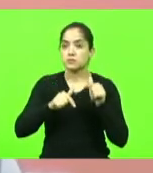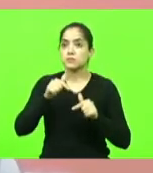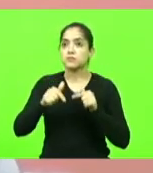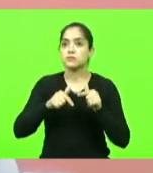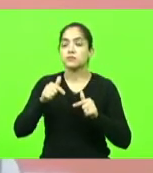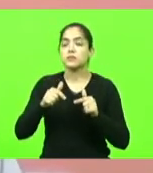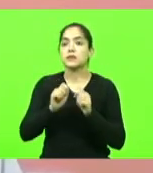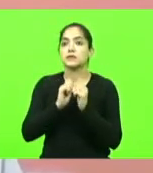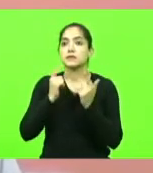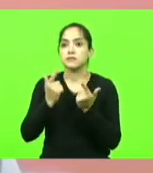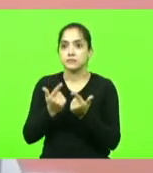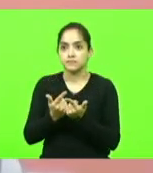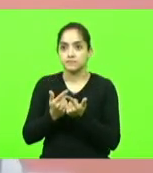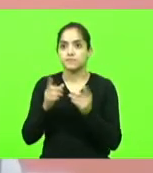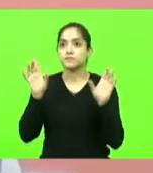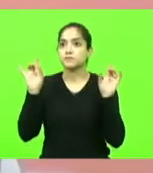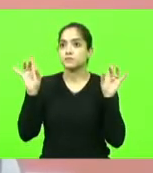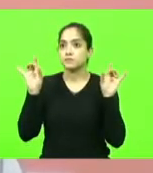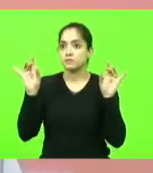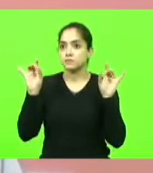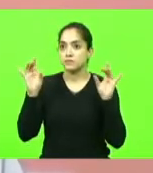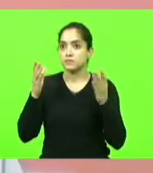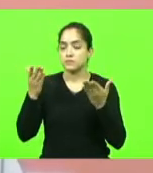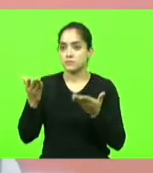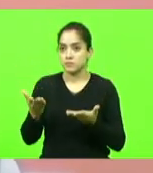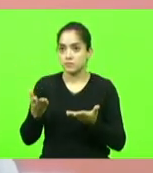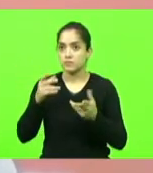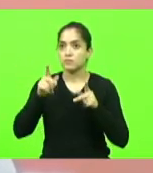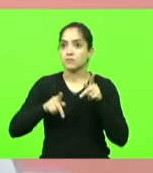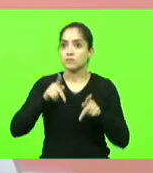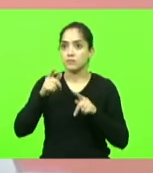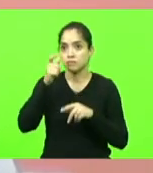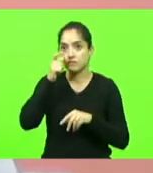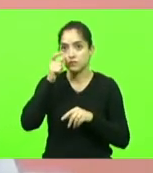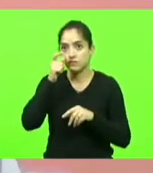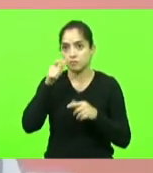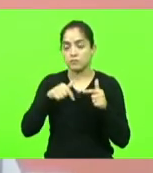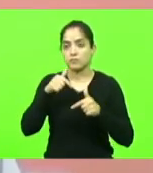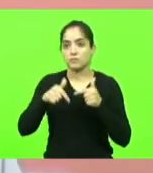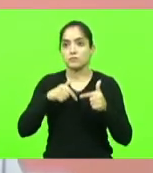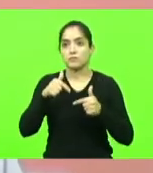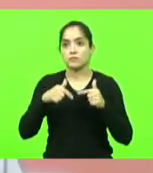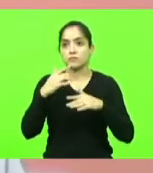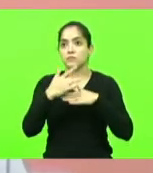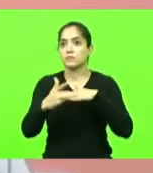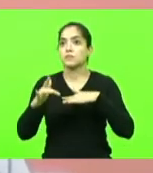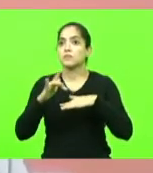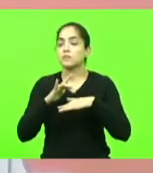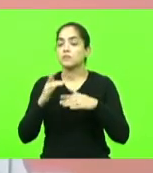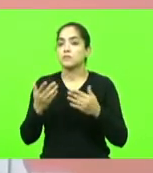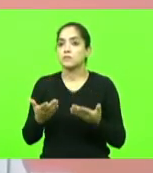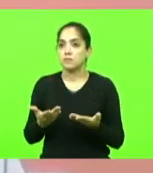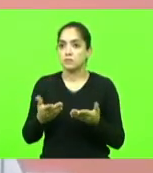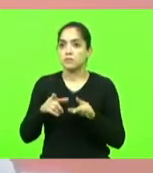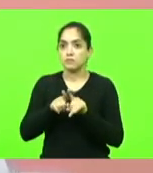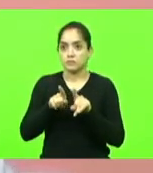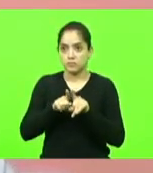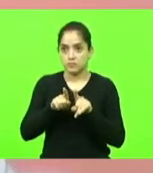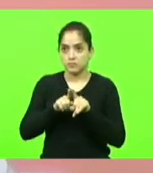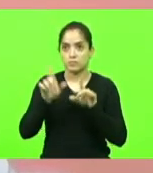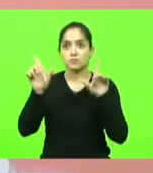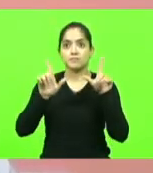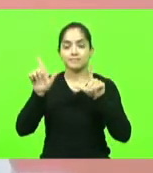casa e de modo especial cumprimento o povo que acompanha o nosso trabalho pelas redes sociais e pelos veículos de